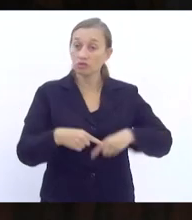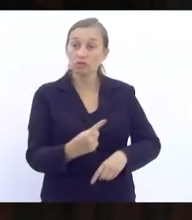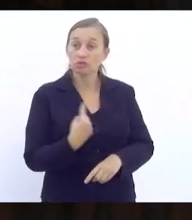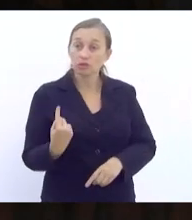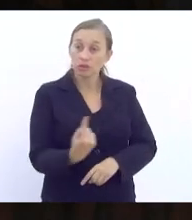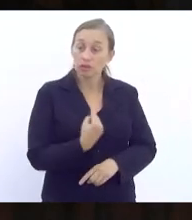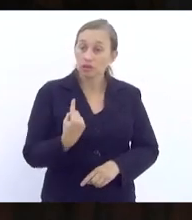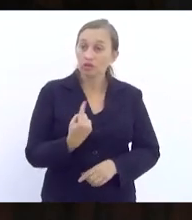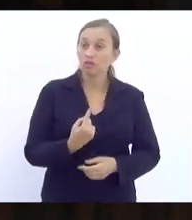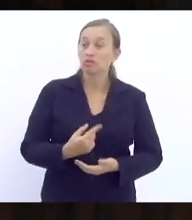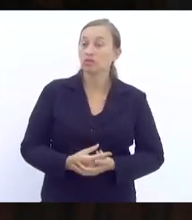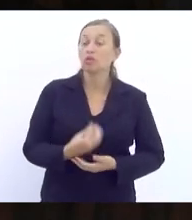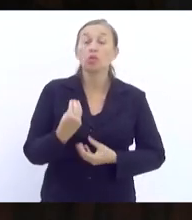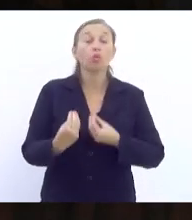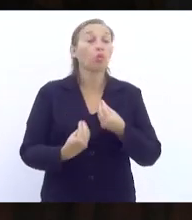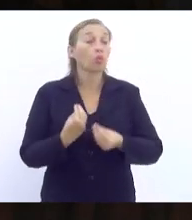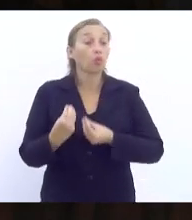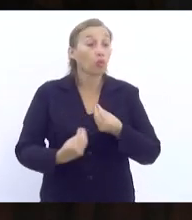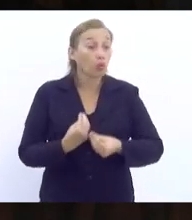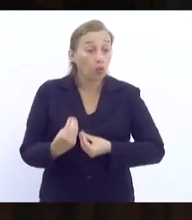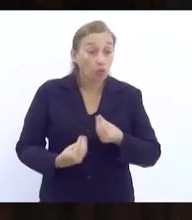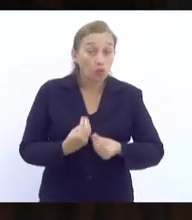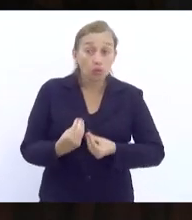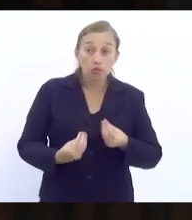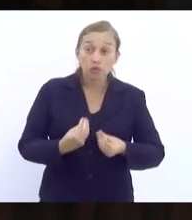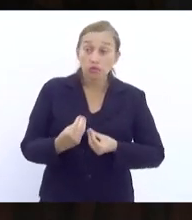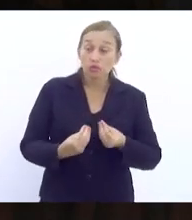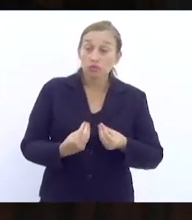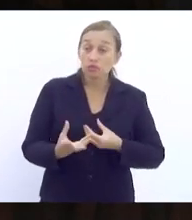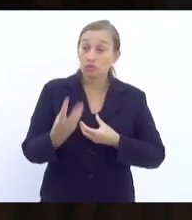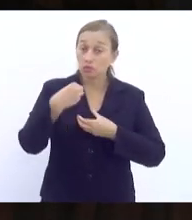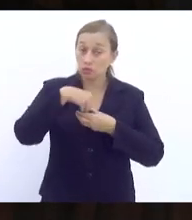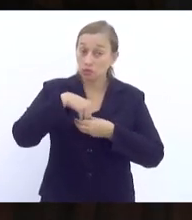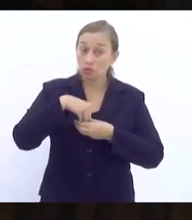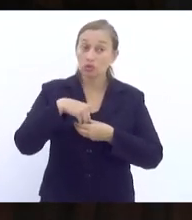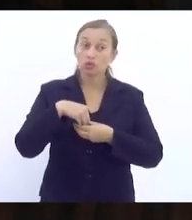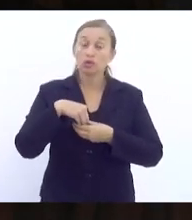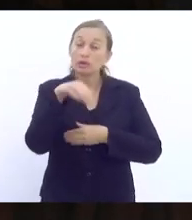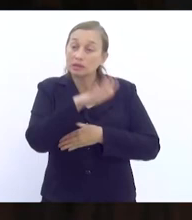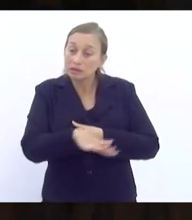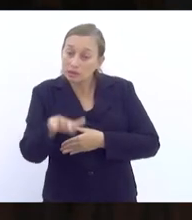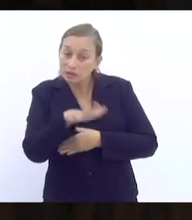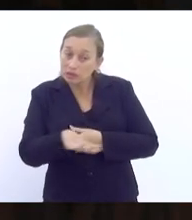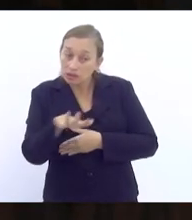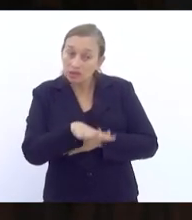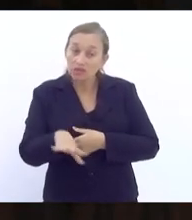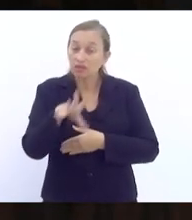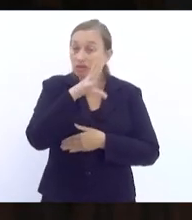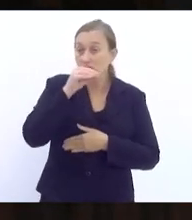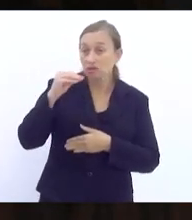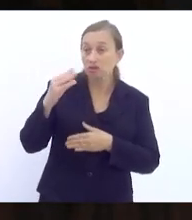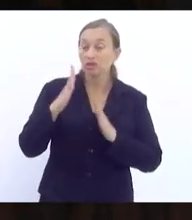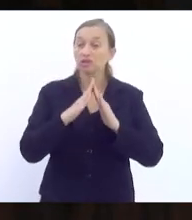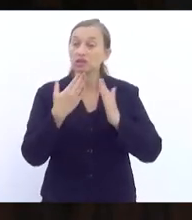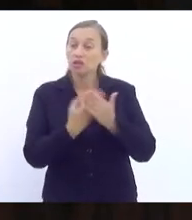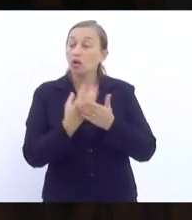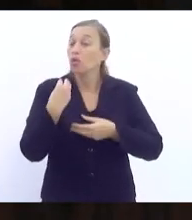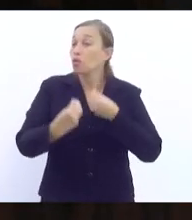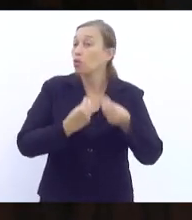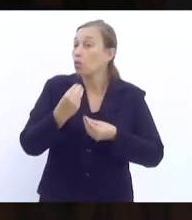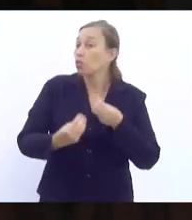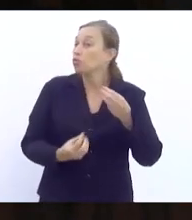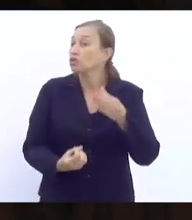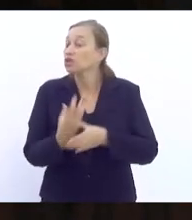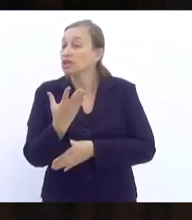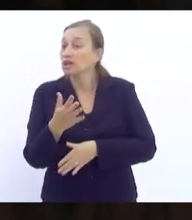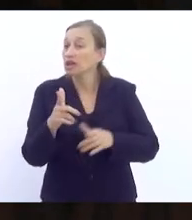como, além de colocar para dentro crianças e adolescentes para as escolas, mas como construir